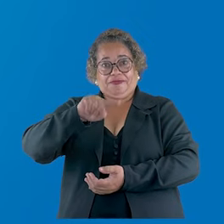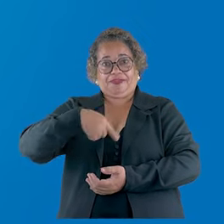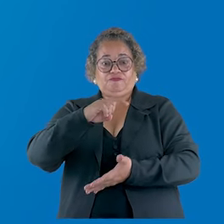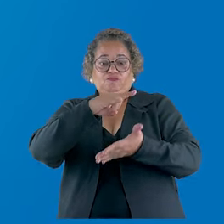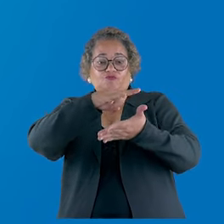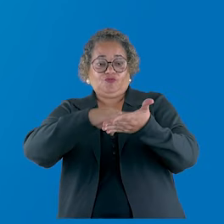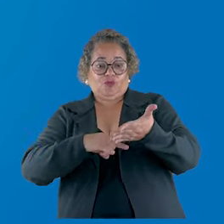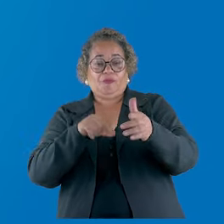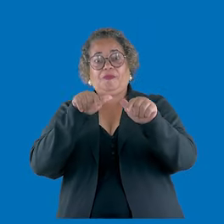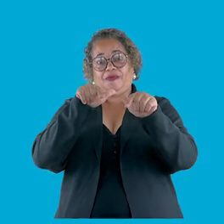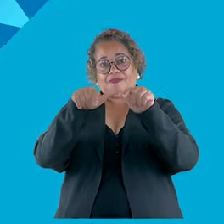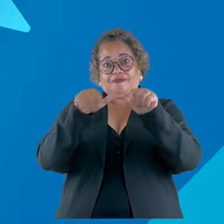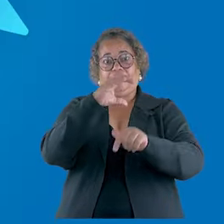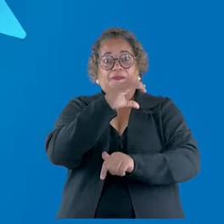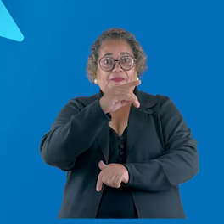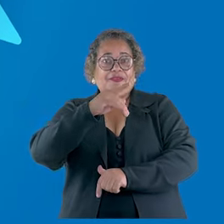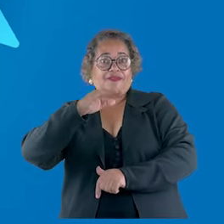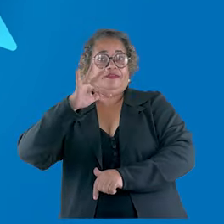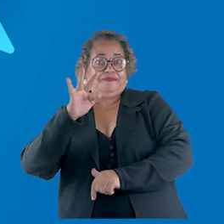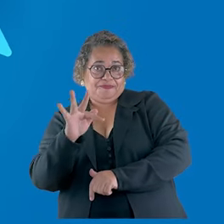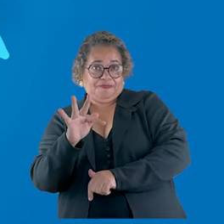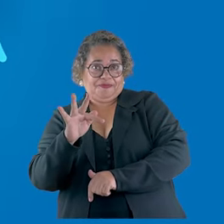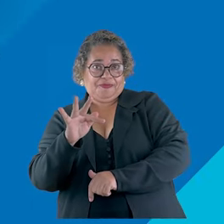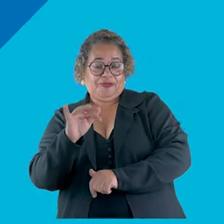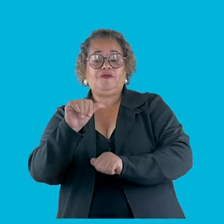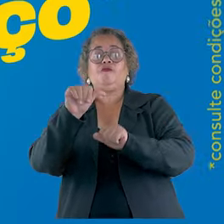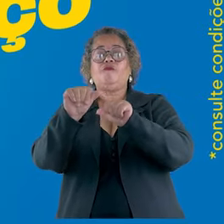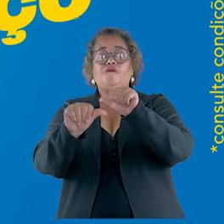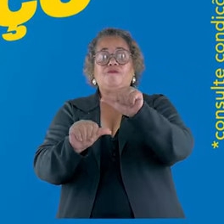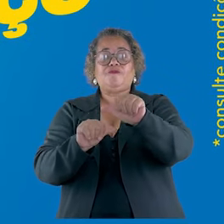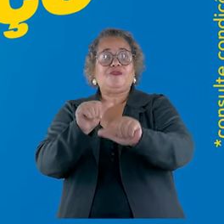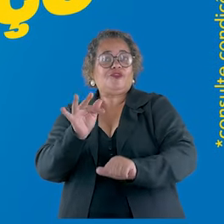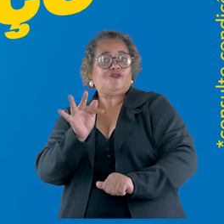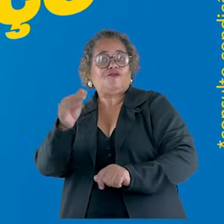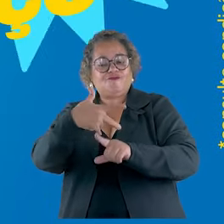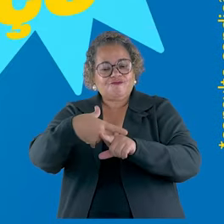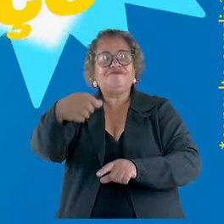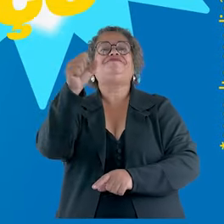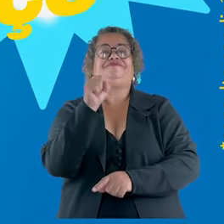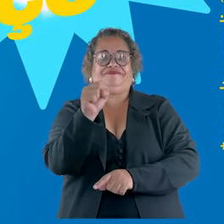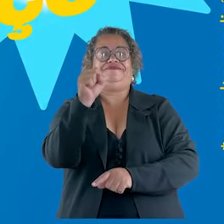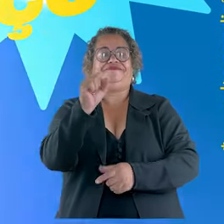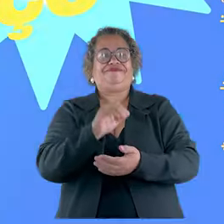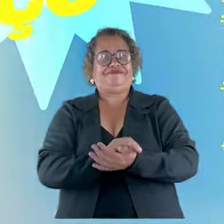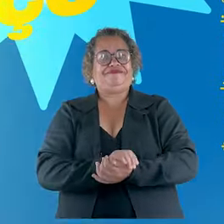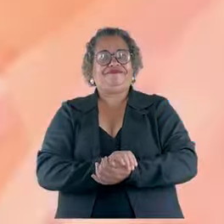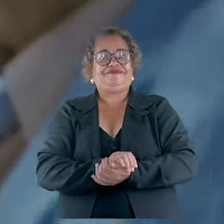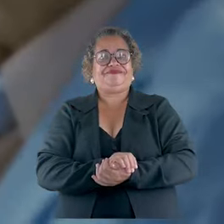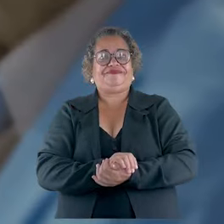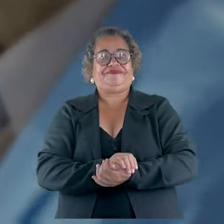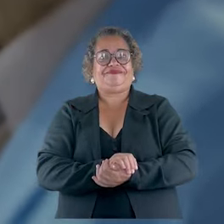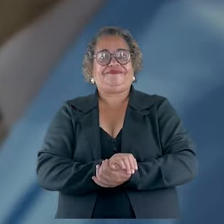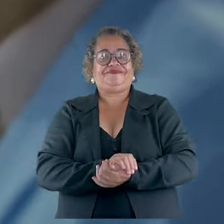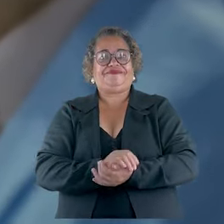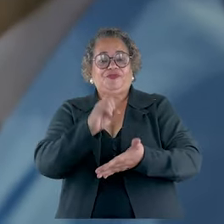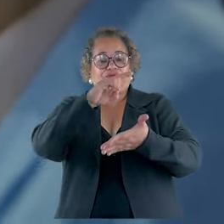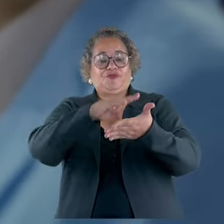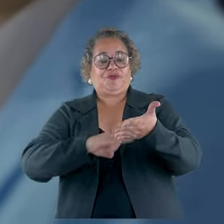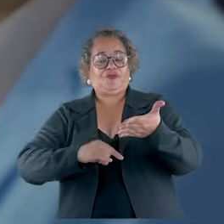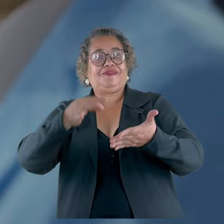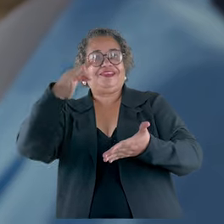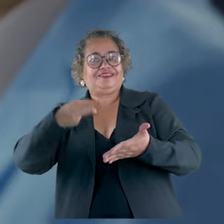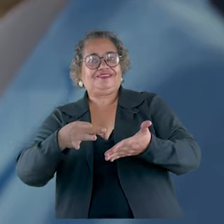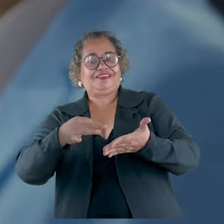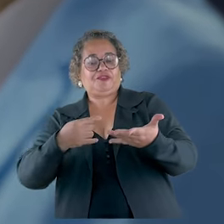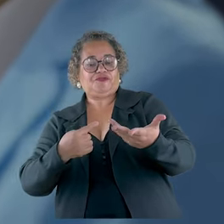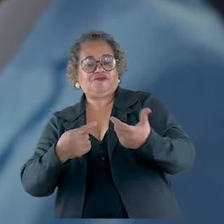toda nota fiscal de prestação de serviços que você pedir com seu CPF se transforma em uma chance de ganhar. Nota certa! Tem